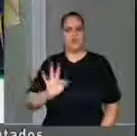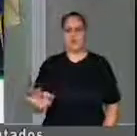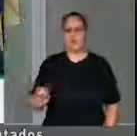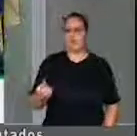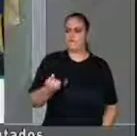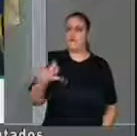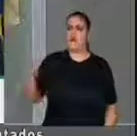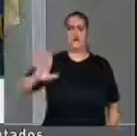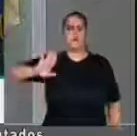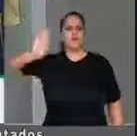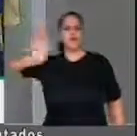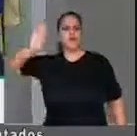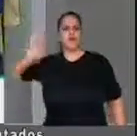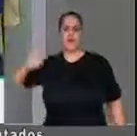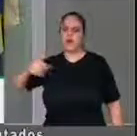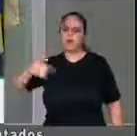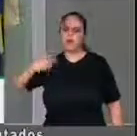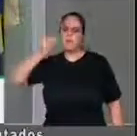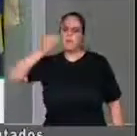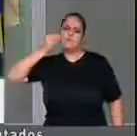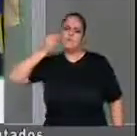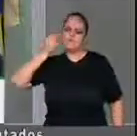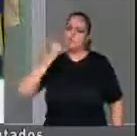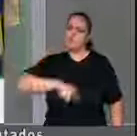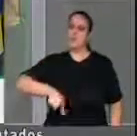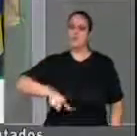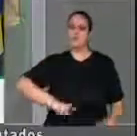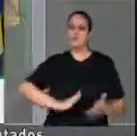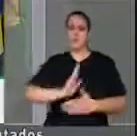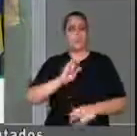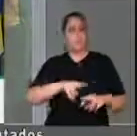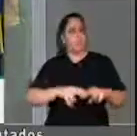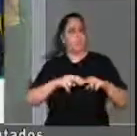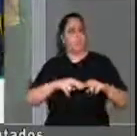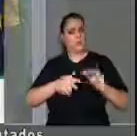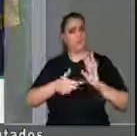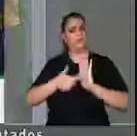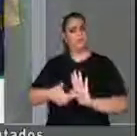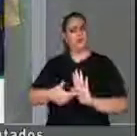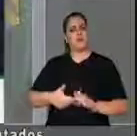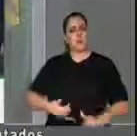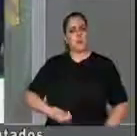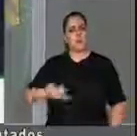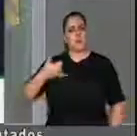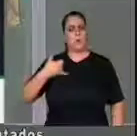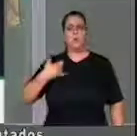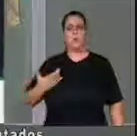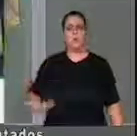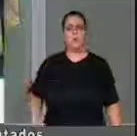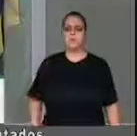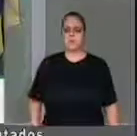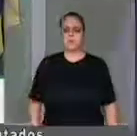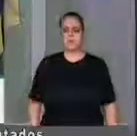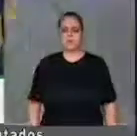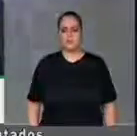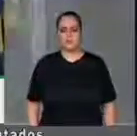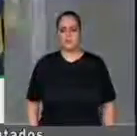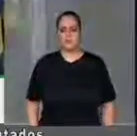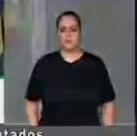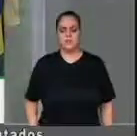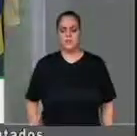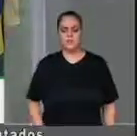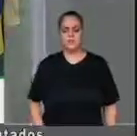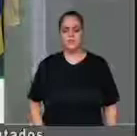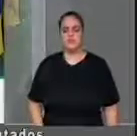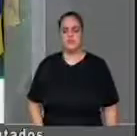procuro andar na trilha certa e andar na rua de cabeça erguida. Eu respeito